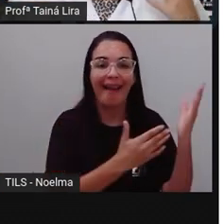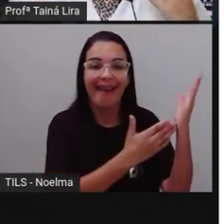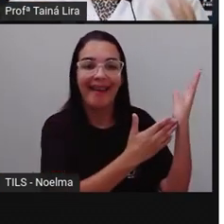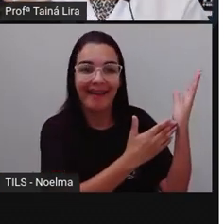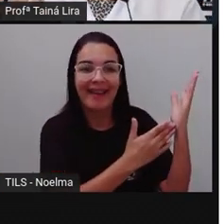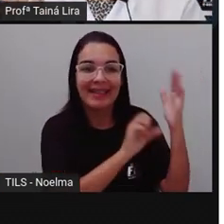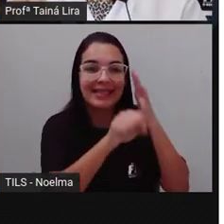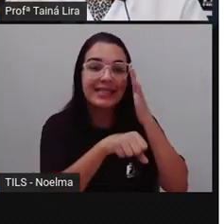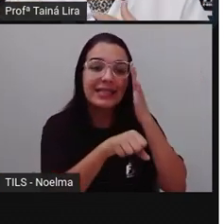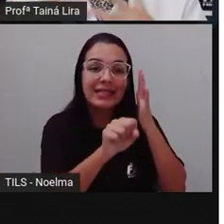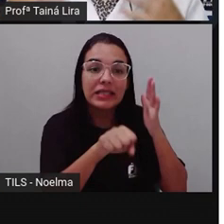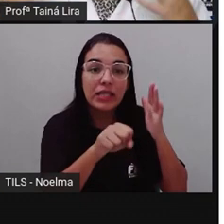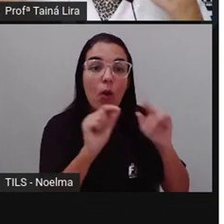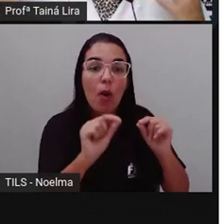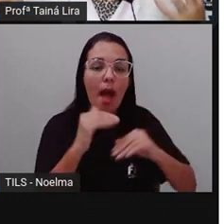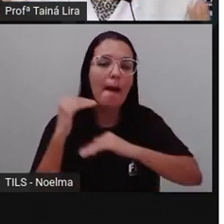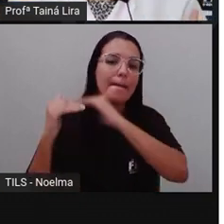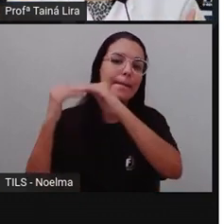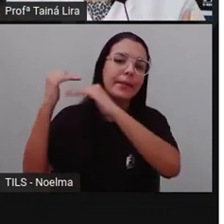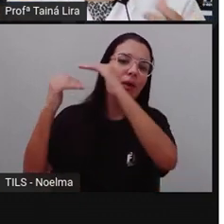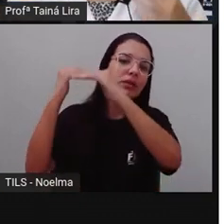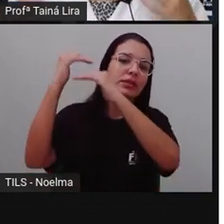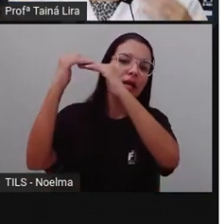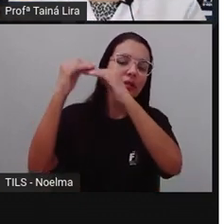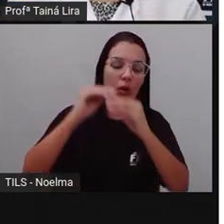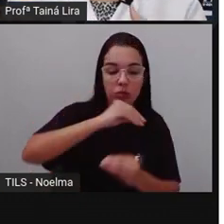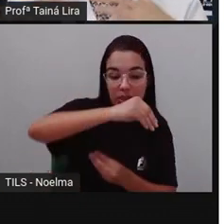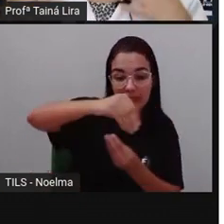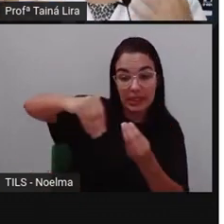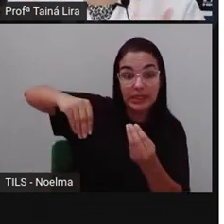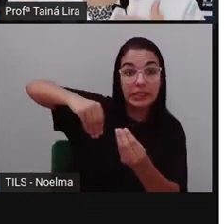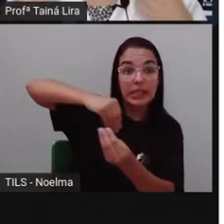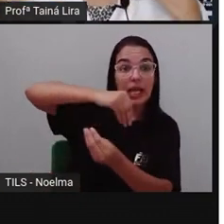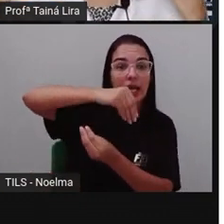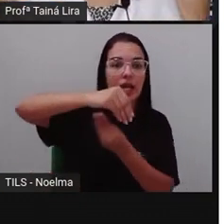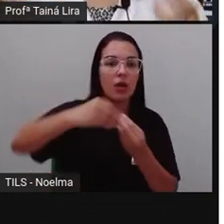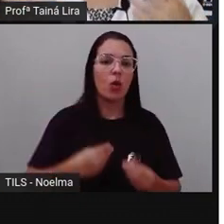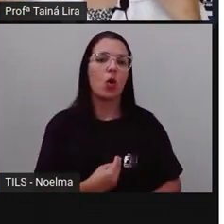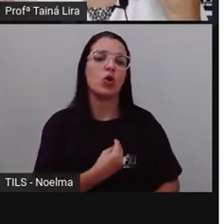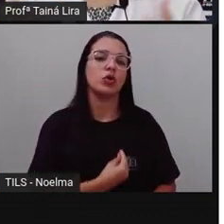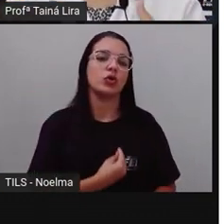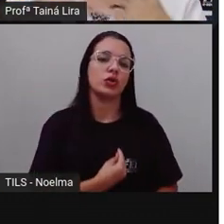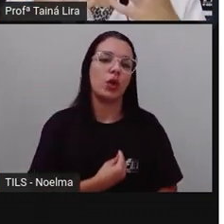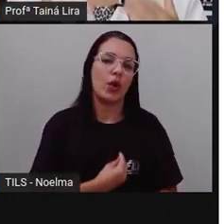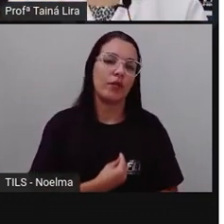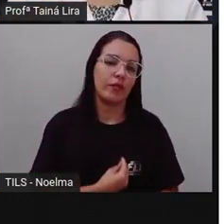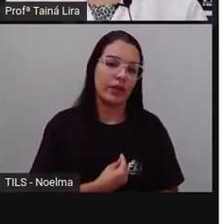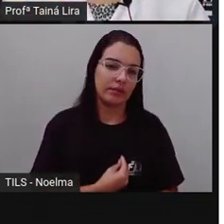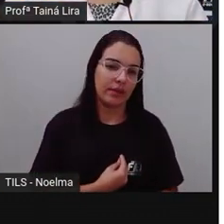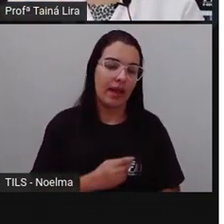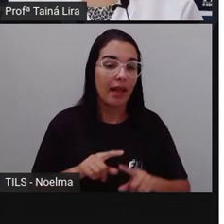de vida das plantas, tá bom? Lembra que a pró falou que todos os seres vivos Vai passar por esse ciclo de vida?